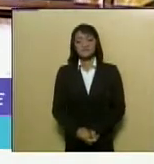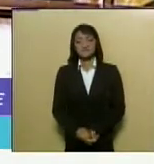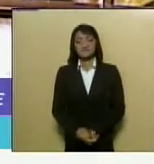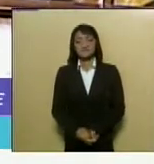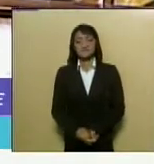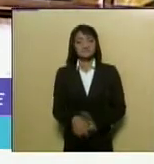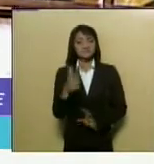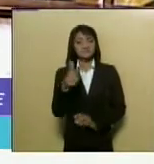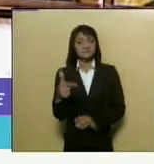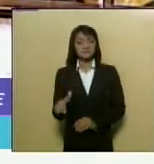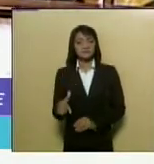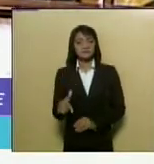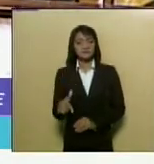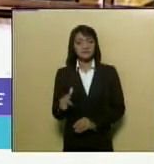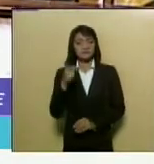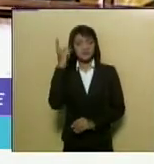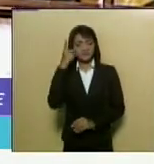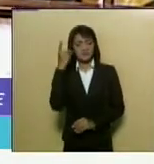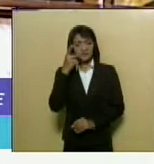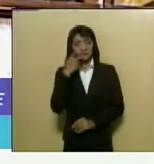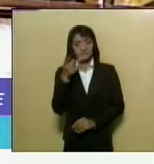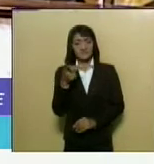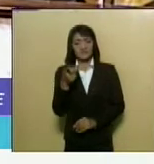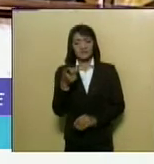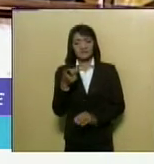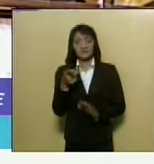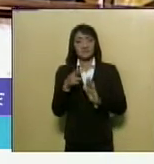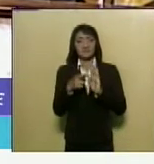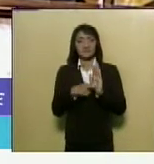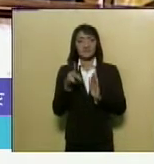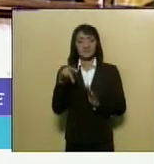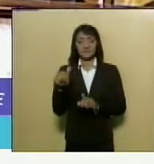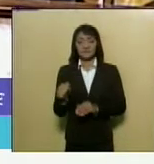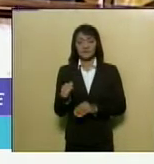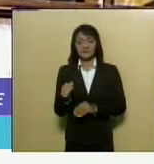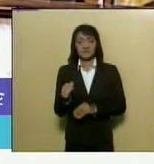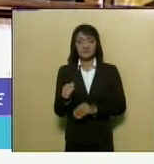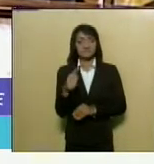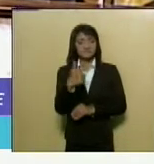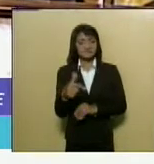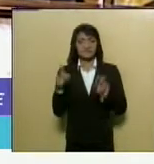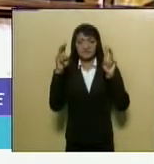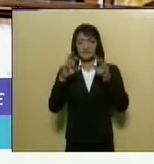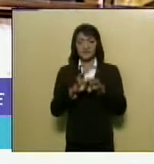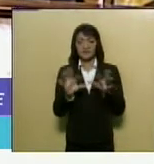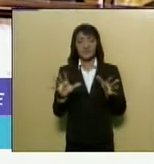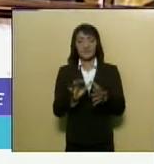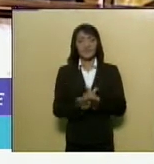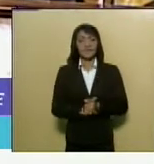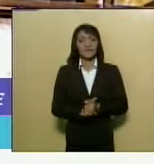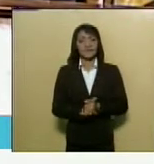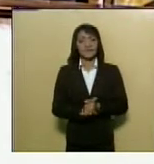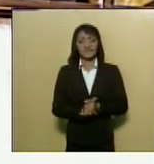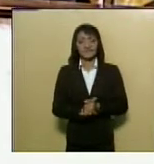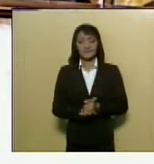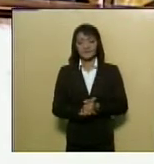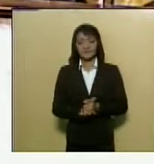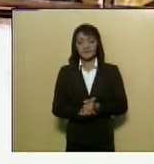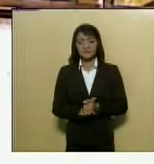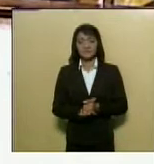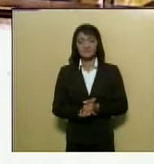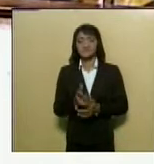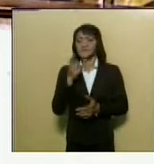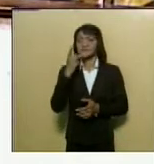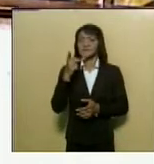não haverá mais deputado inscrito, passaremos para a ordem do dia na matéria de Beirada. Sr. Presidente.